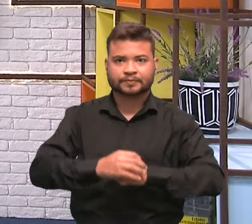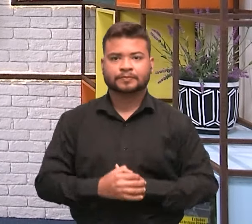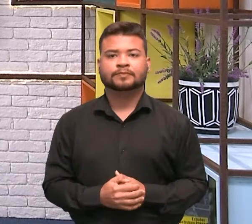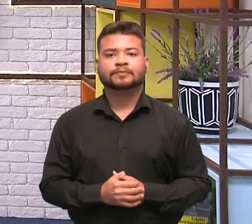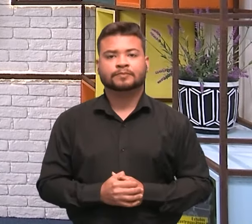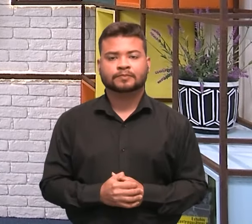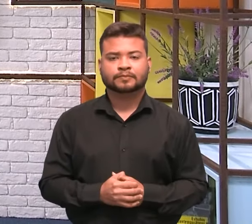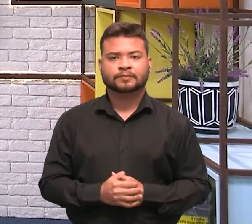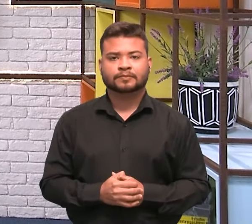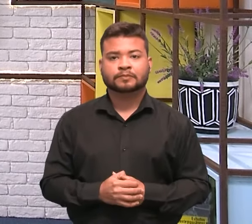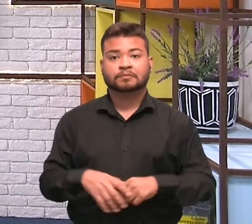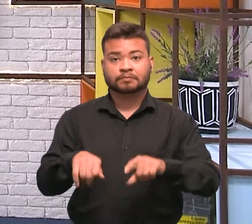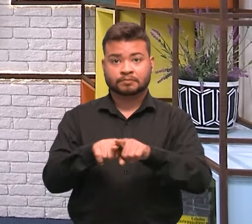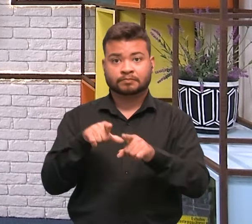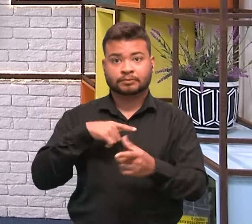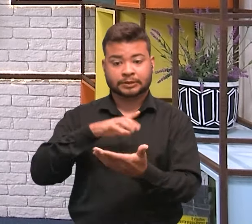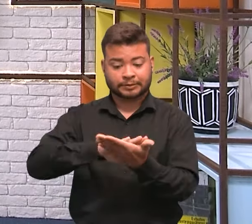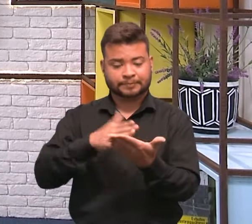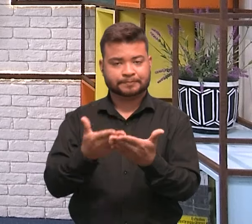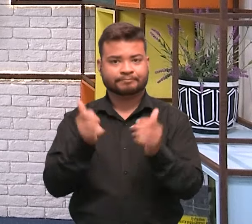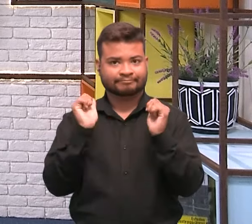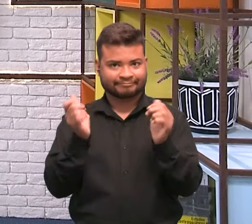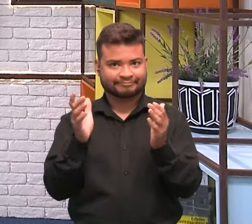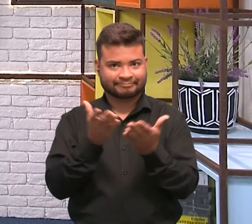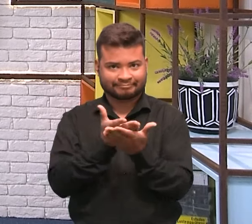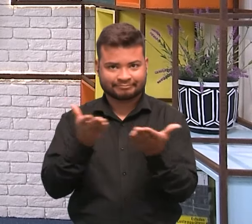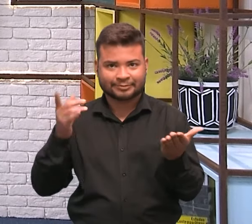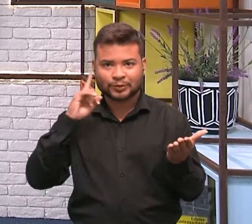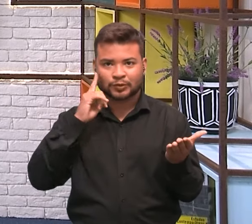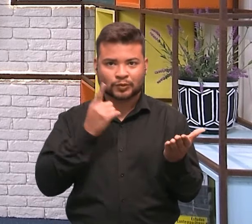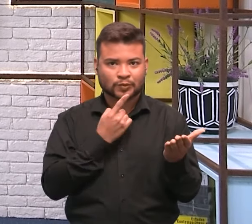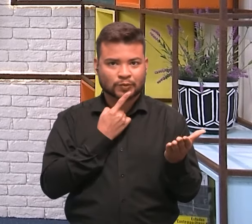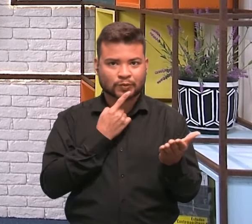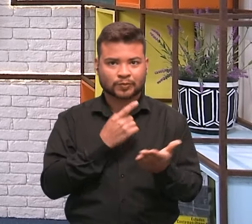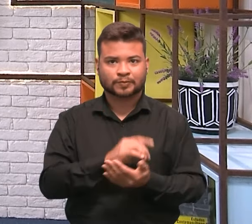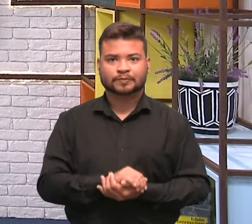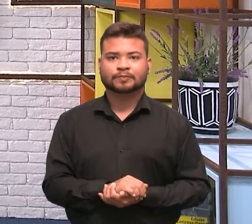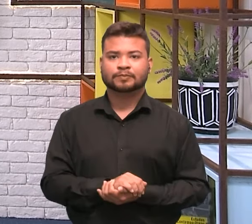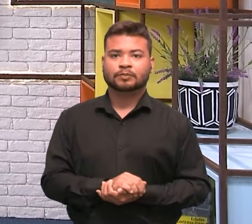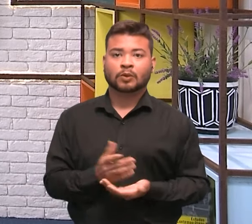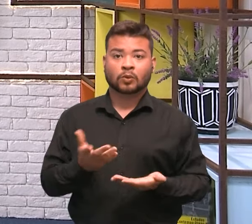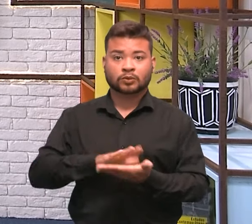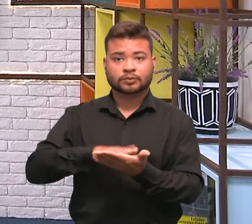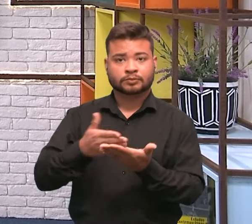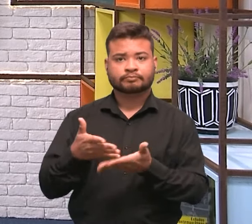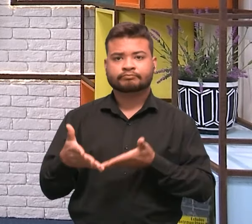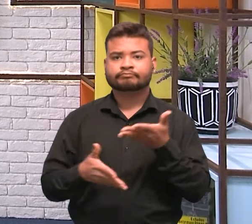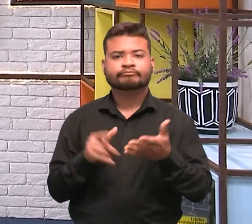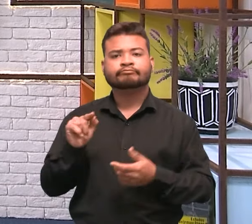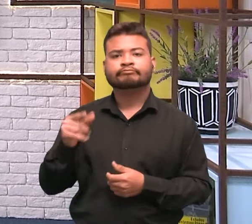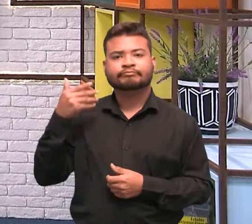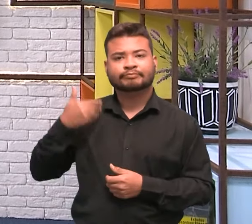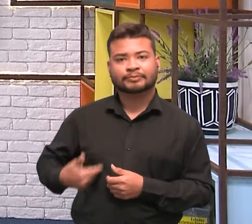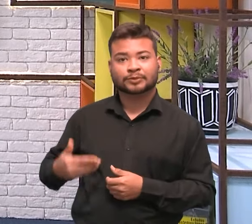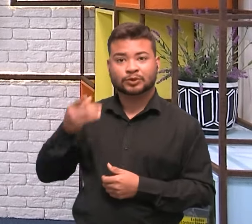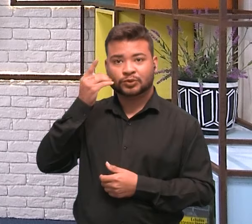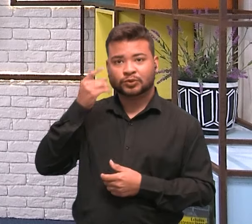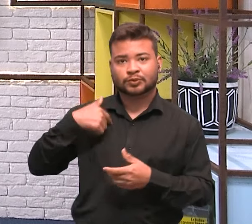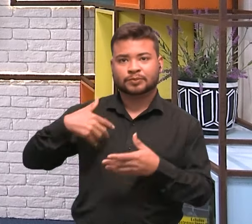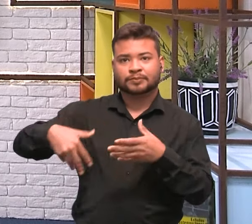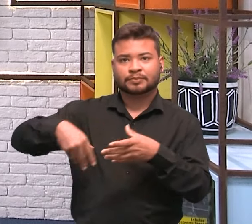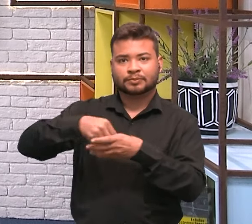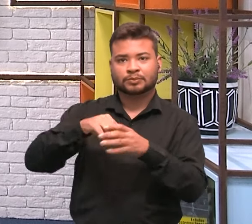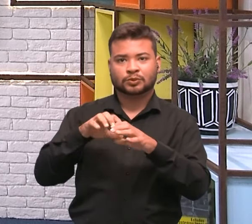e de baixa visão. Além da acessibilidade em libras para o público surdo. E o intérprete de libras é o Diogo Marques, integrante do